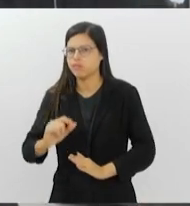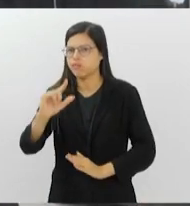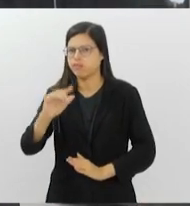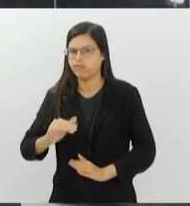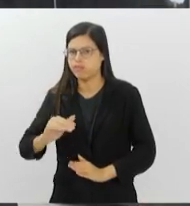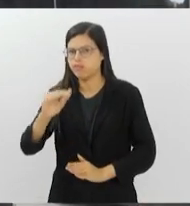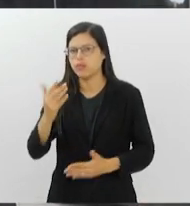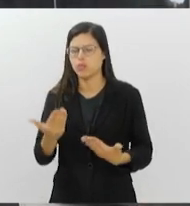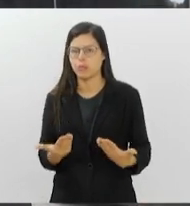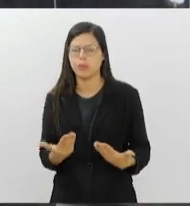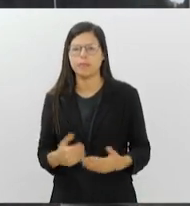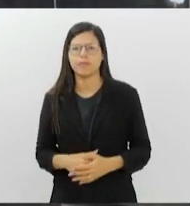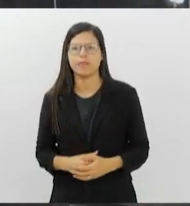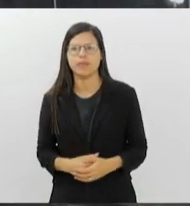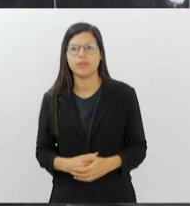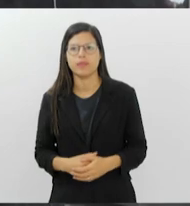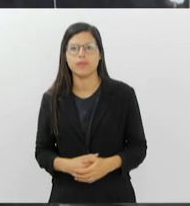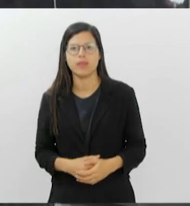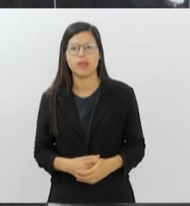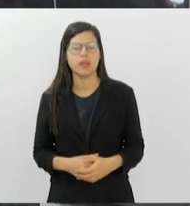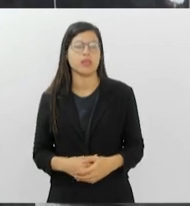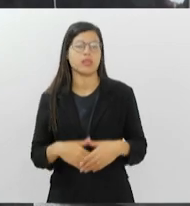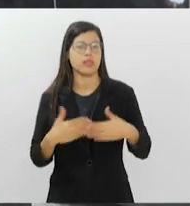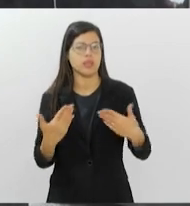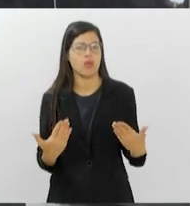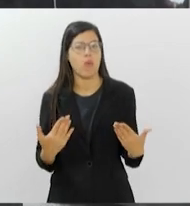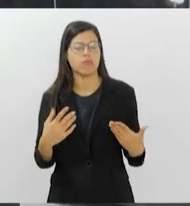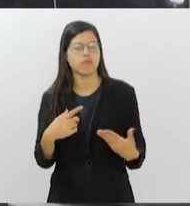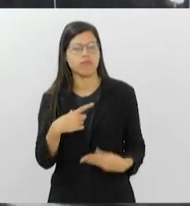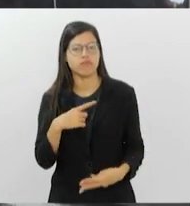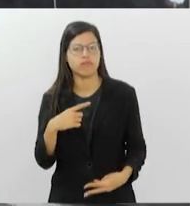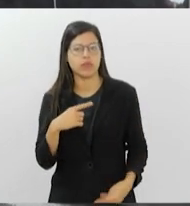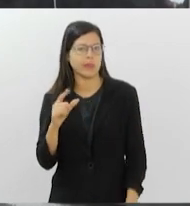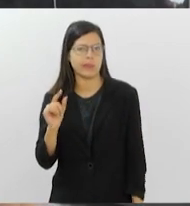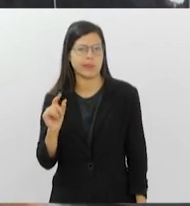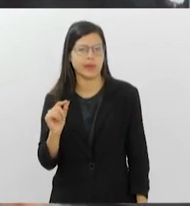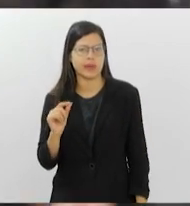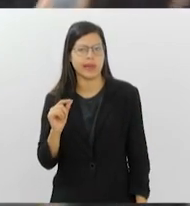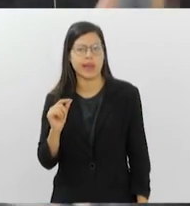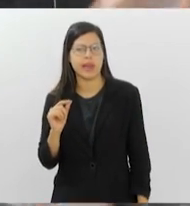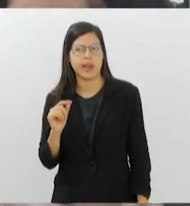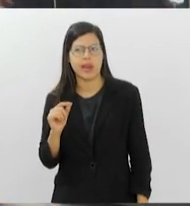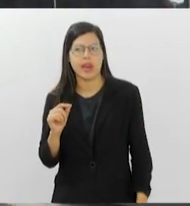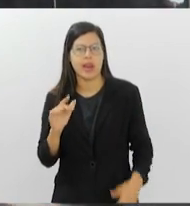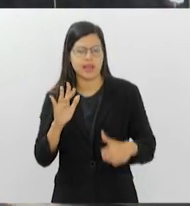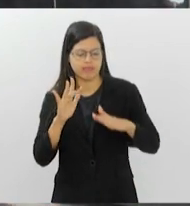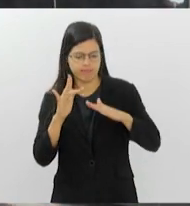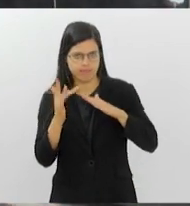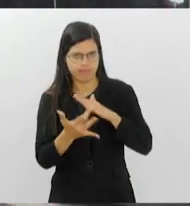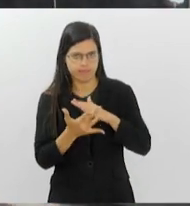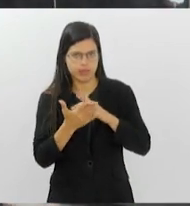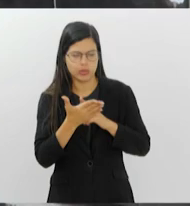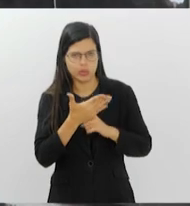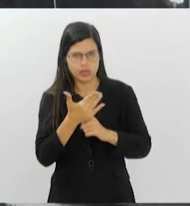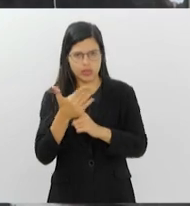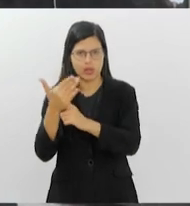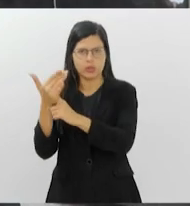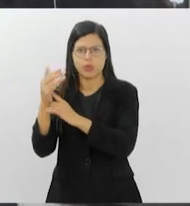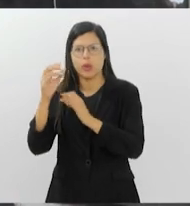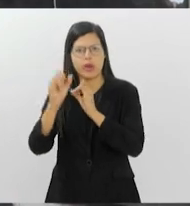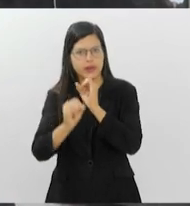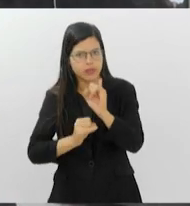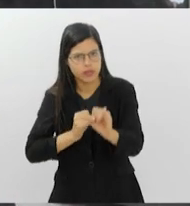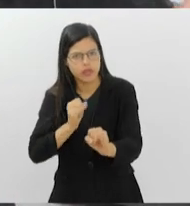Bem, a gente tem aqui uma questão. O aumento da exposição à tecnologia, à internet,